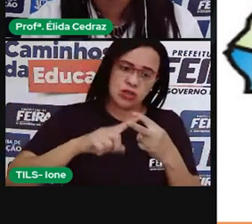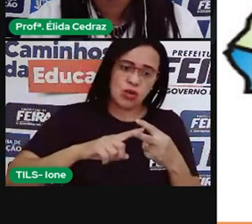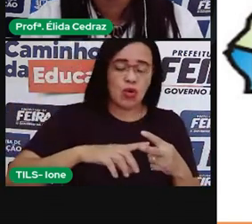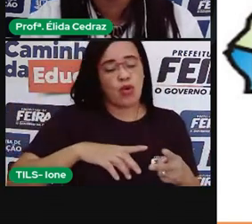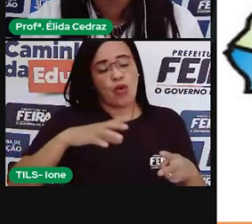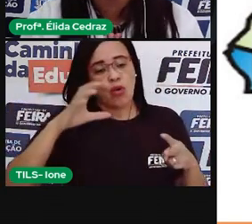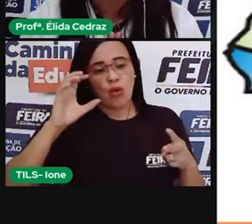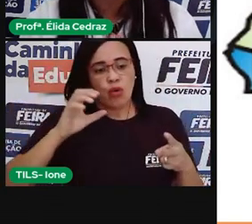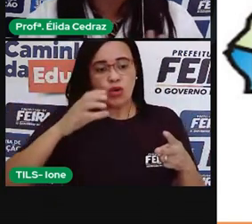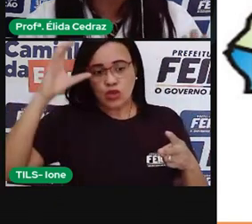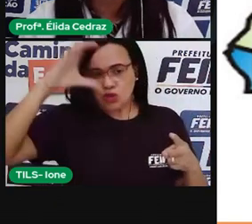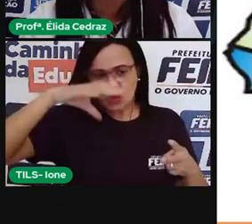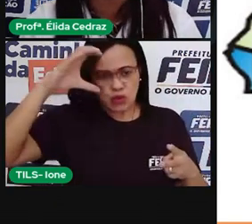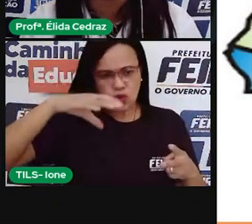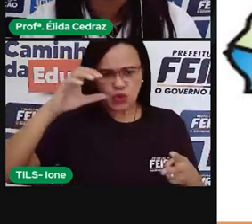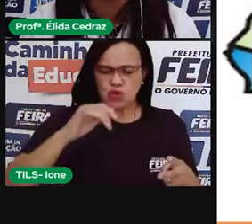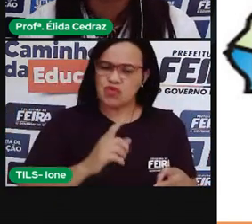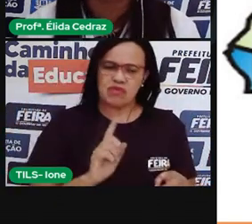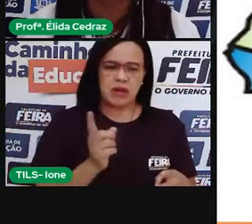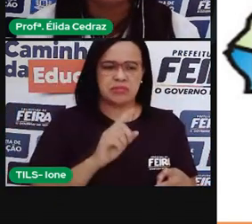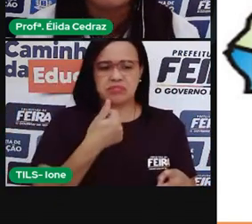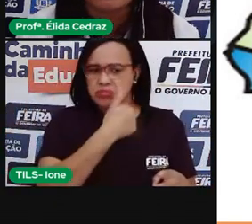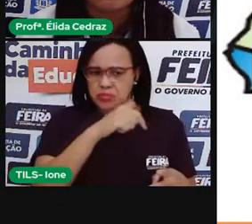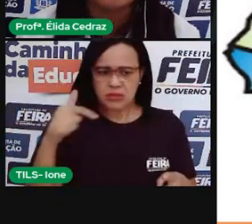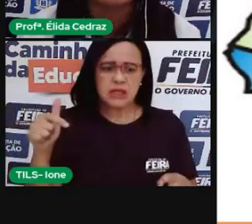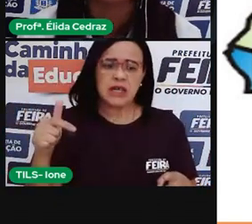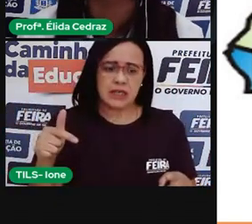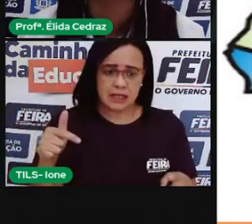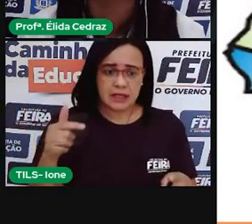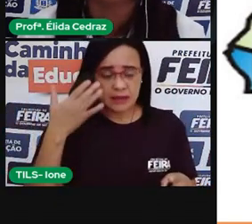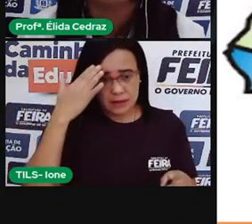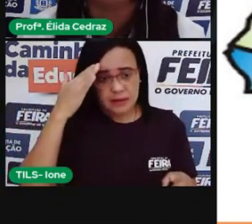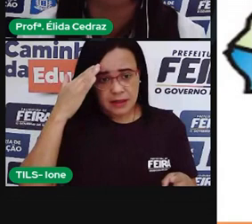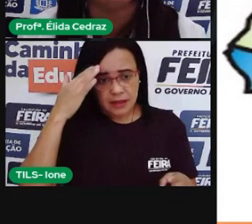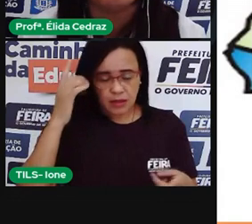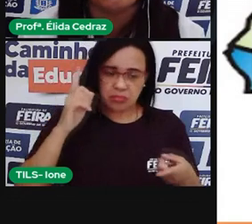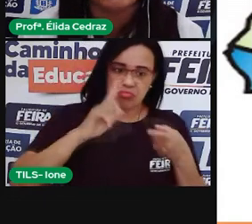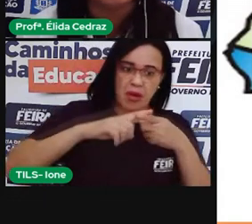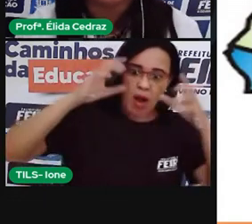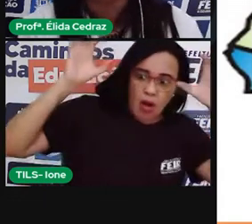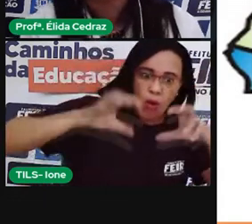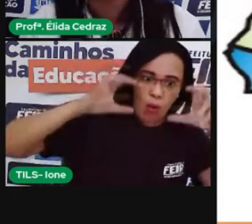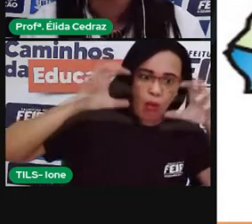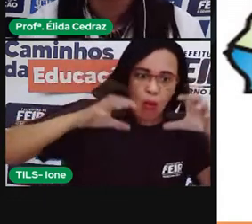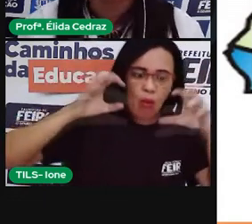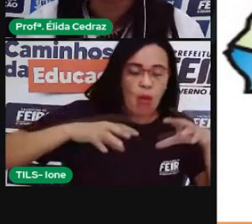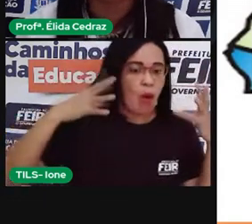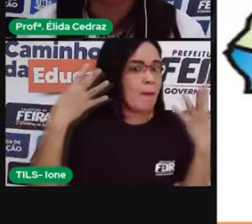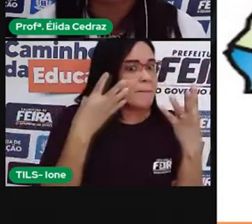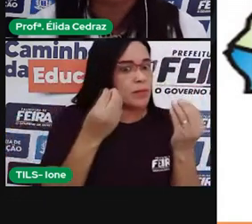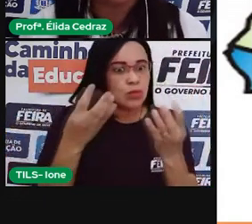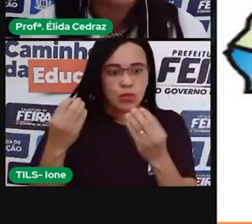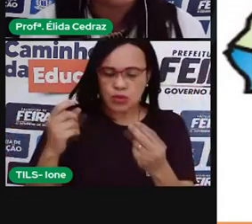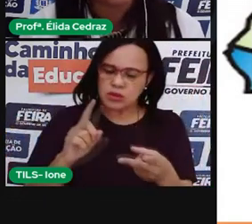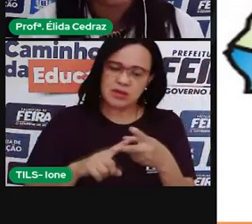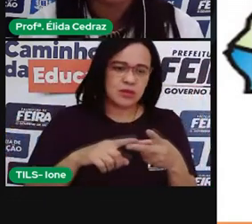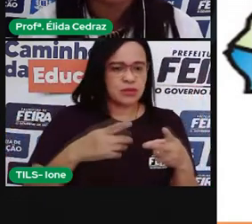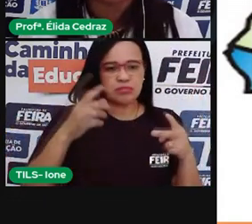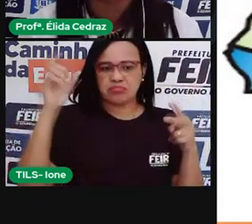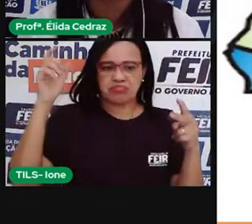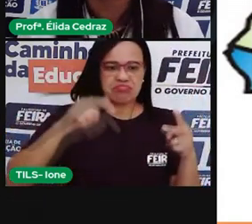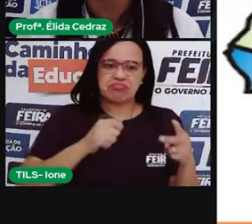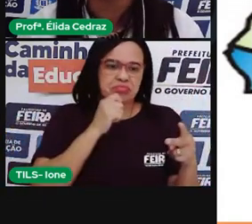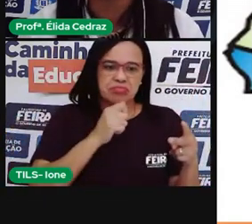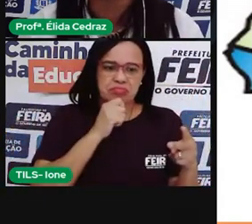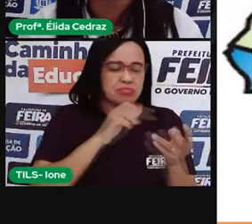um período do ano não chove e em outros chove muito. A cultura da região